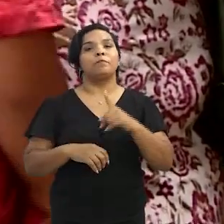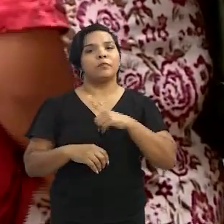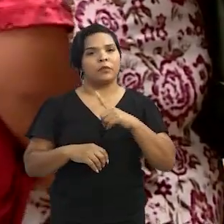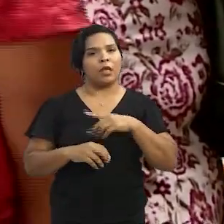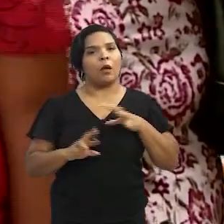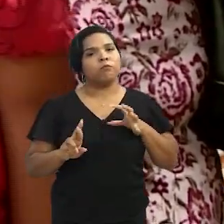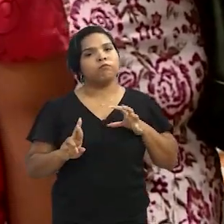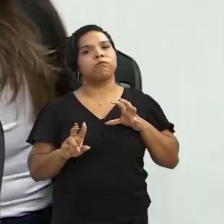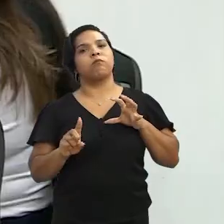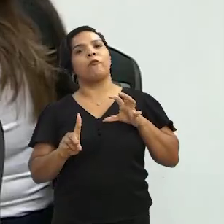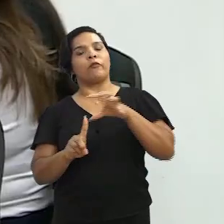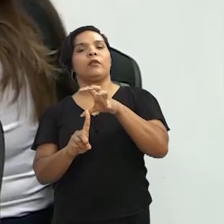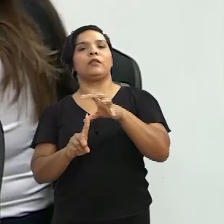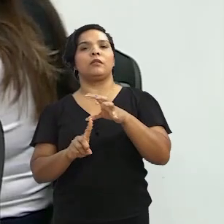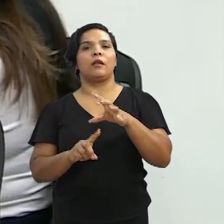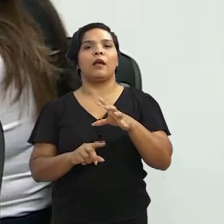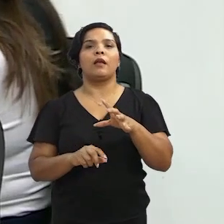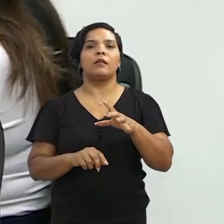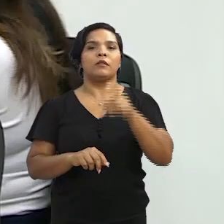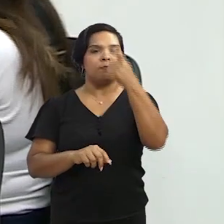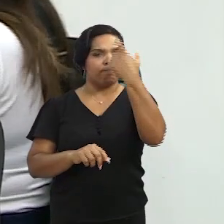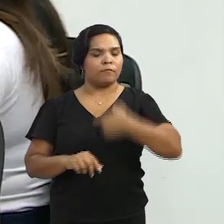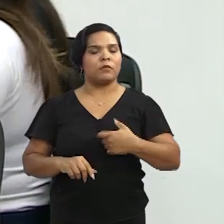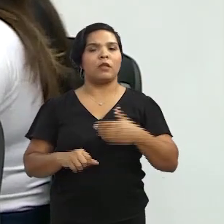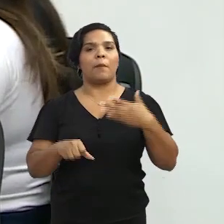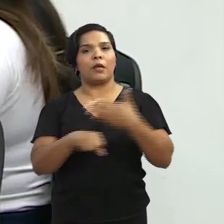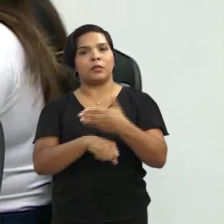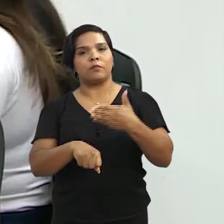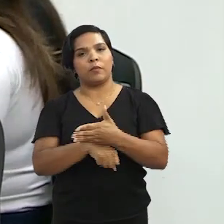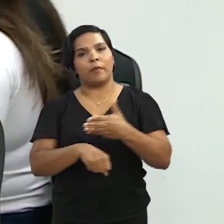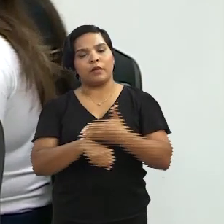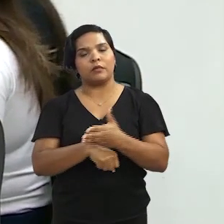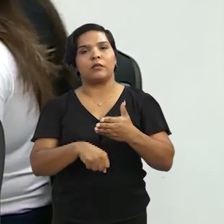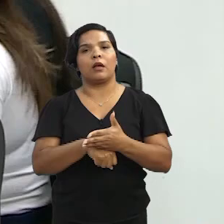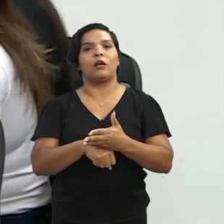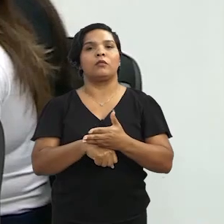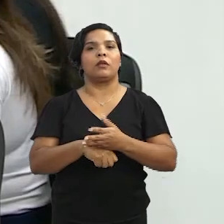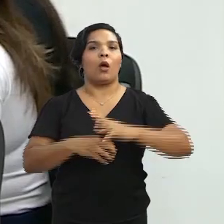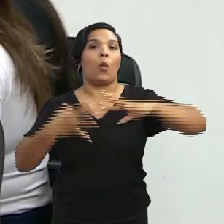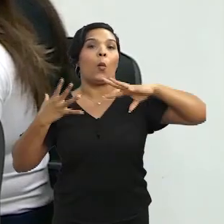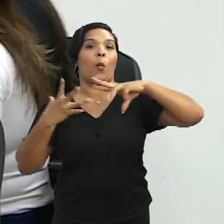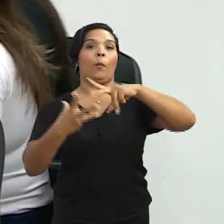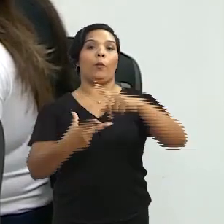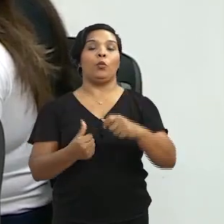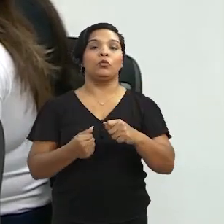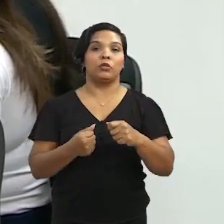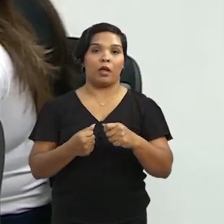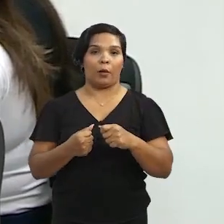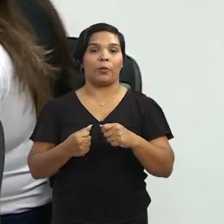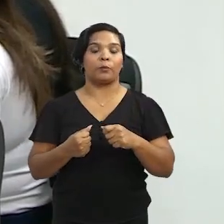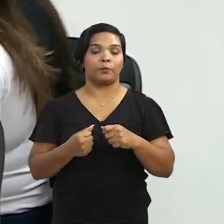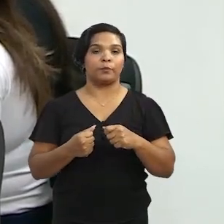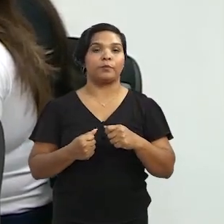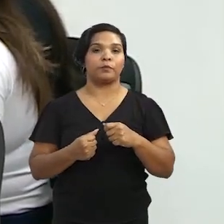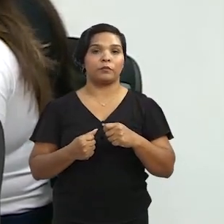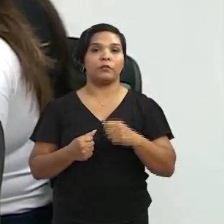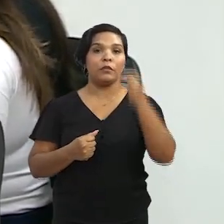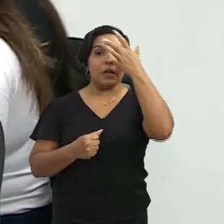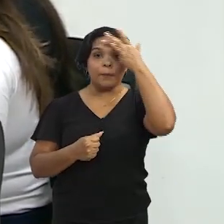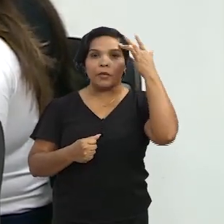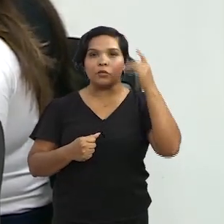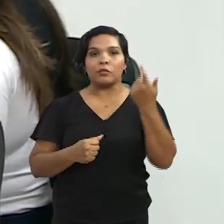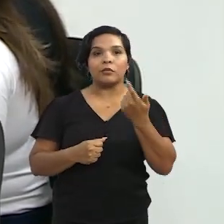tem um impacto pessoal, um impacto de você estar participando de algo que é mundial, algo que